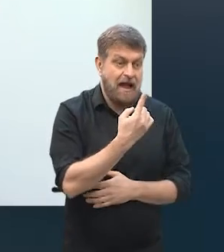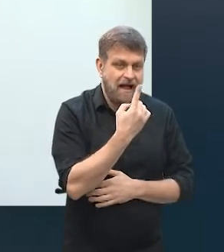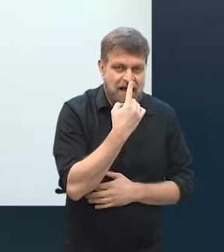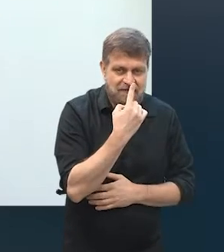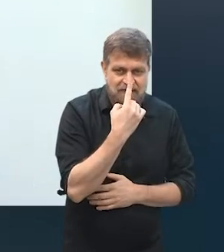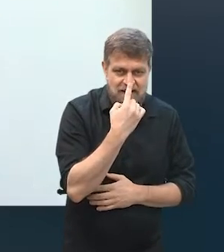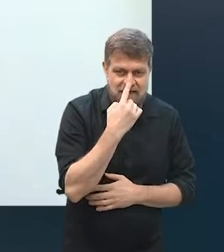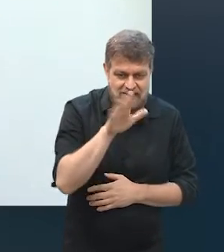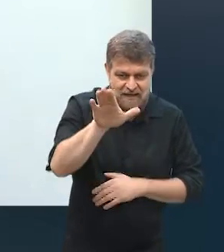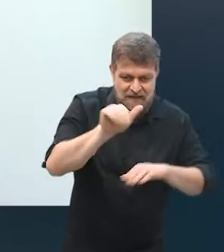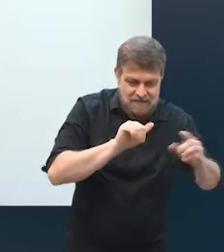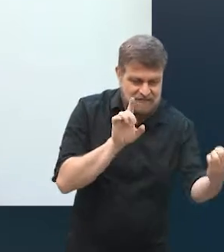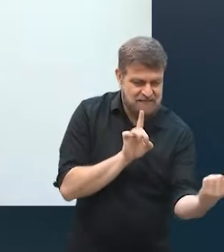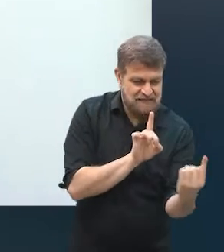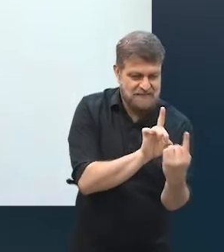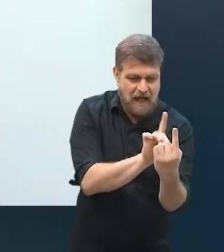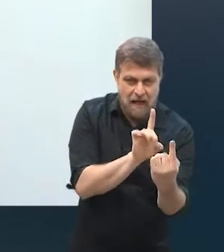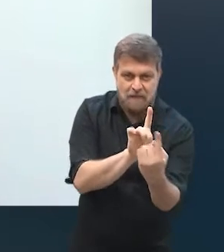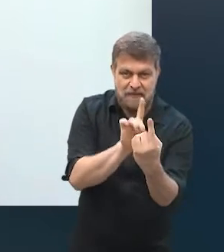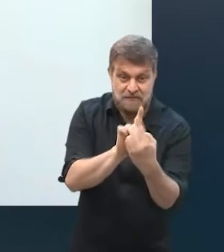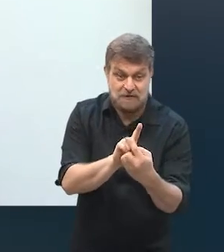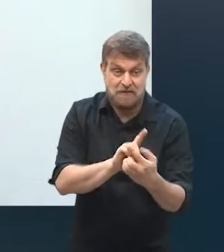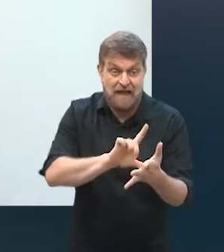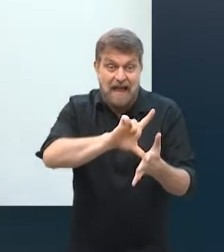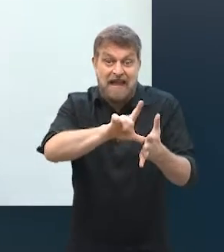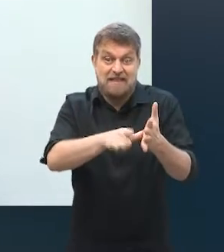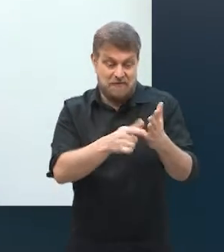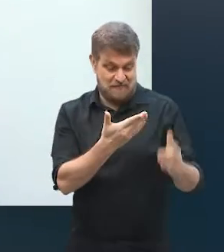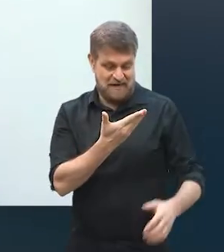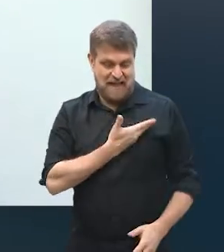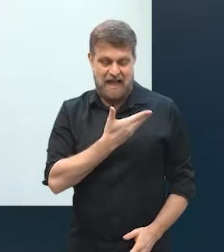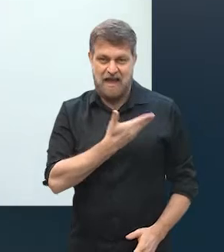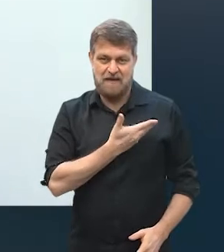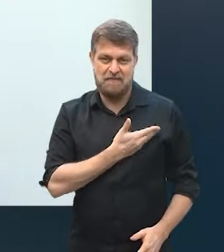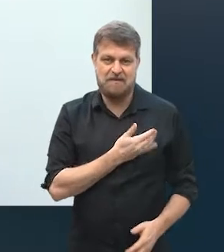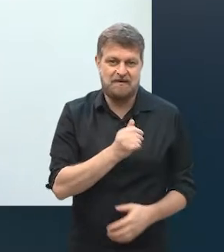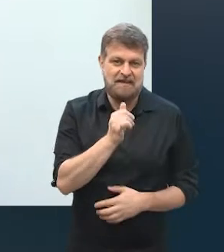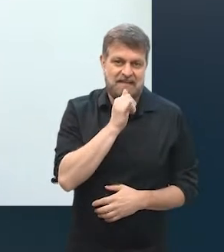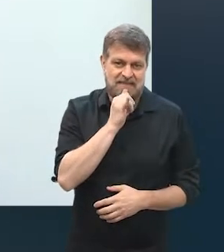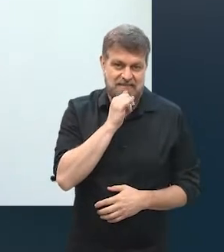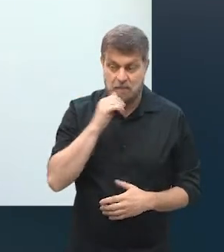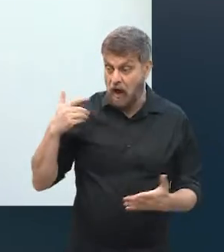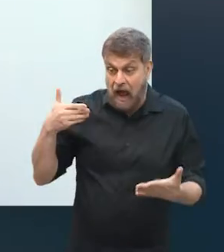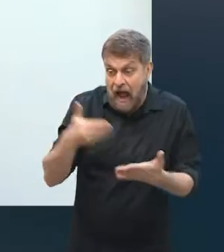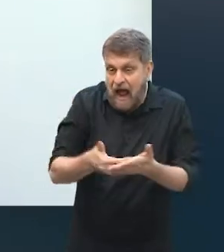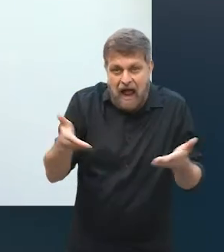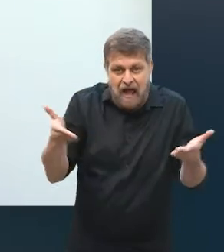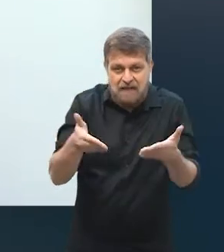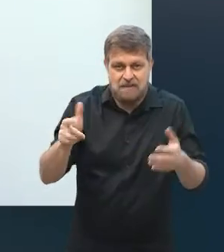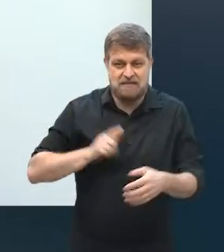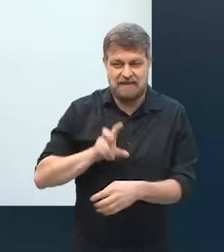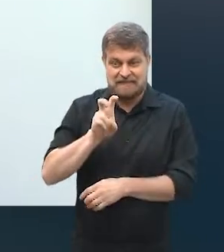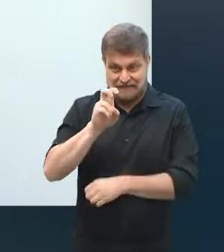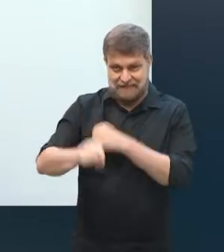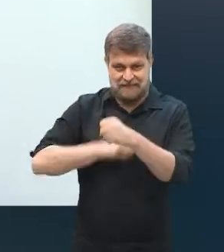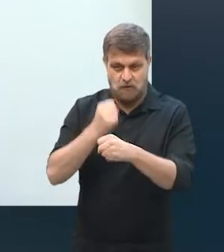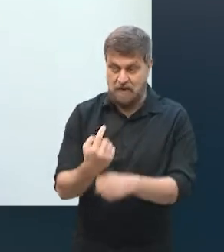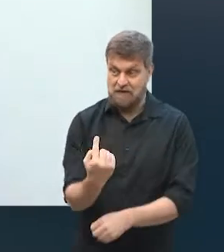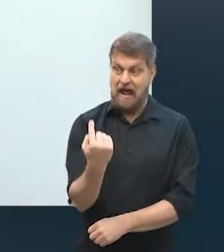a gente faz com as pessoas, a relação de amizade. Aí eu tenho clientes, assim, até hoje, depois de cinco anos da época que eu ia